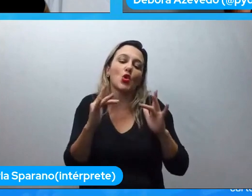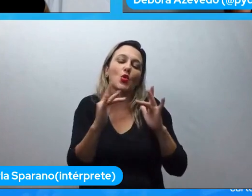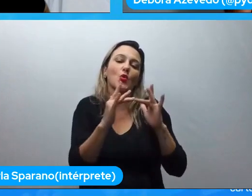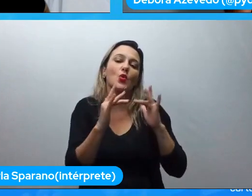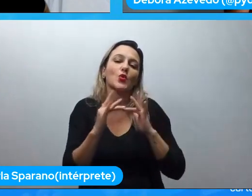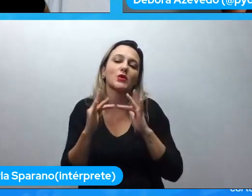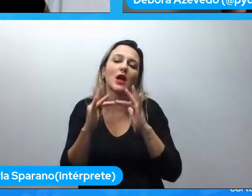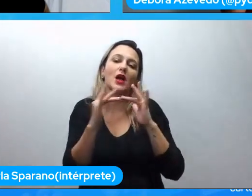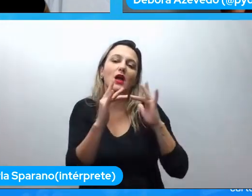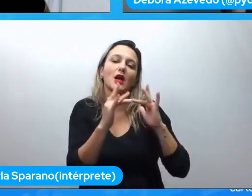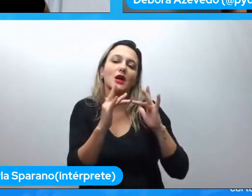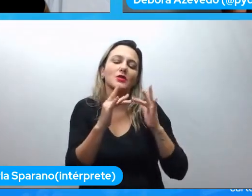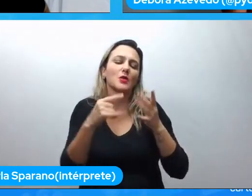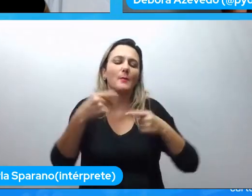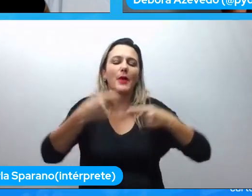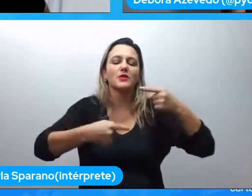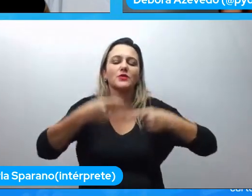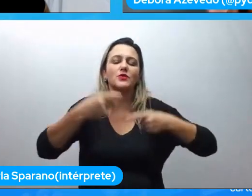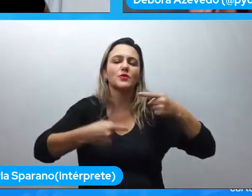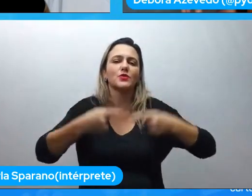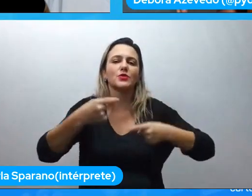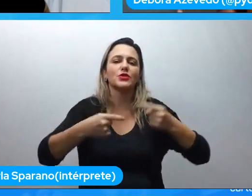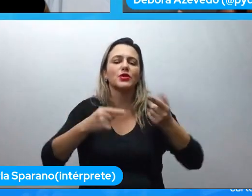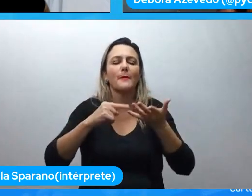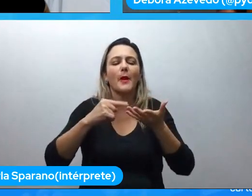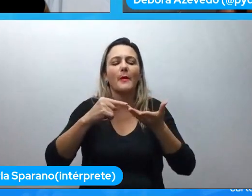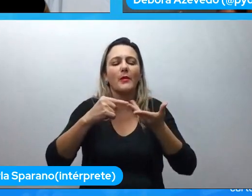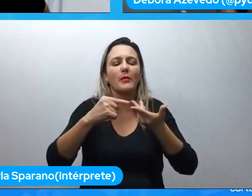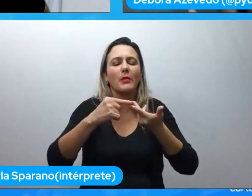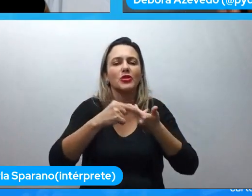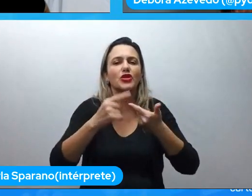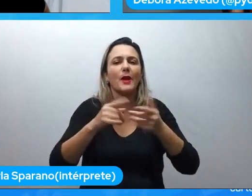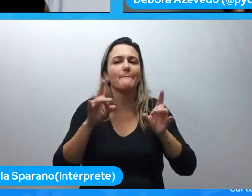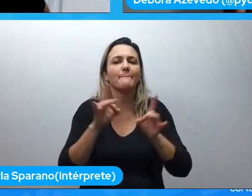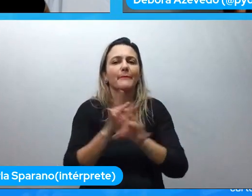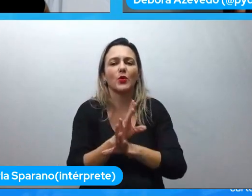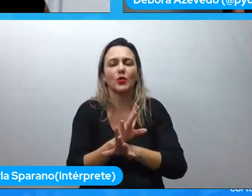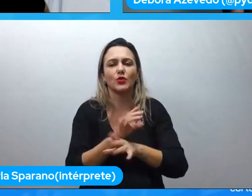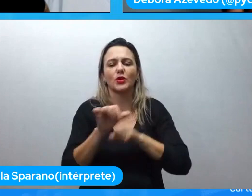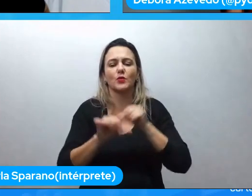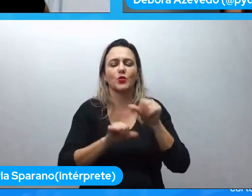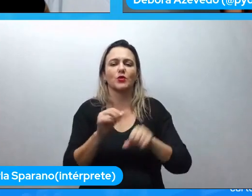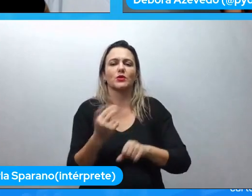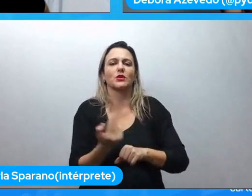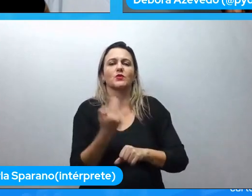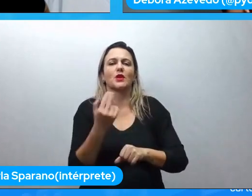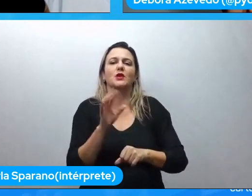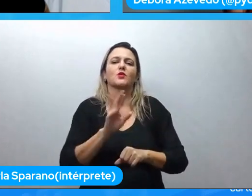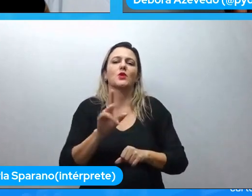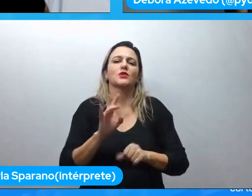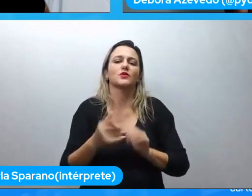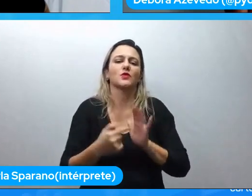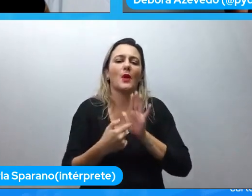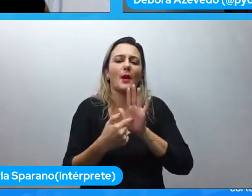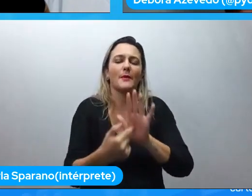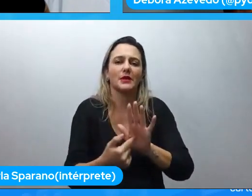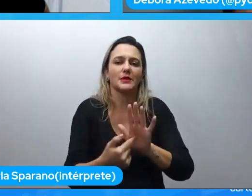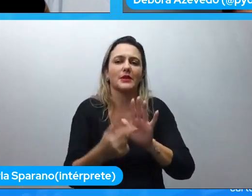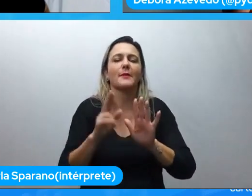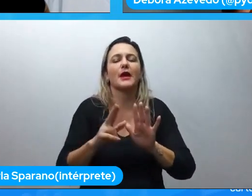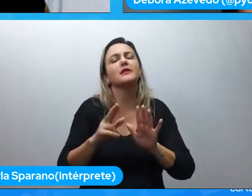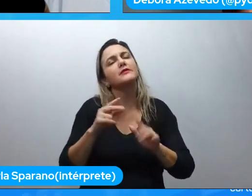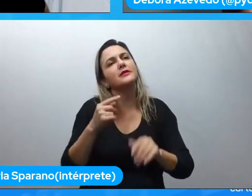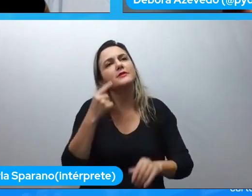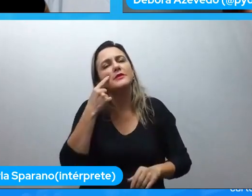pontos que já estão meio fechados que não são imutáveis né ou seja não apenas apresentar mas sempre rever uma cultura